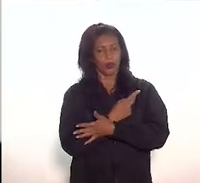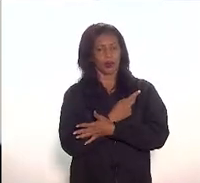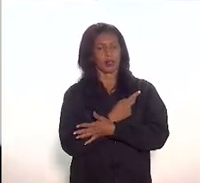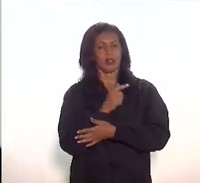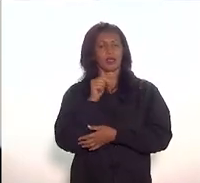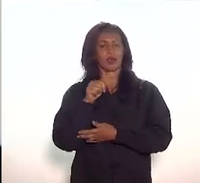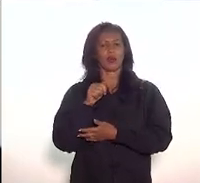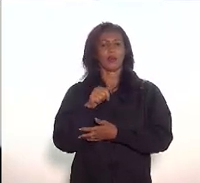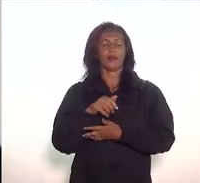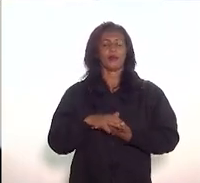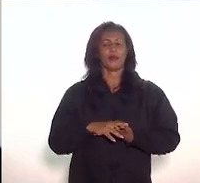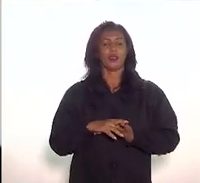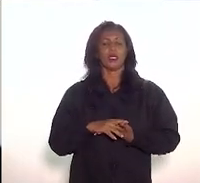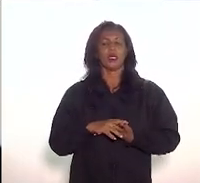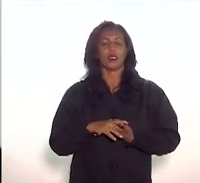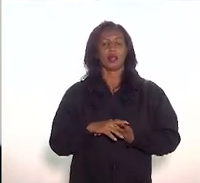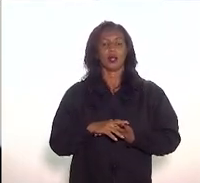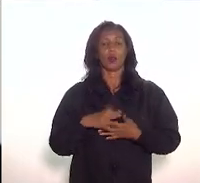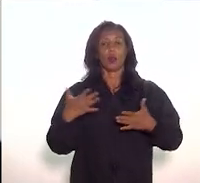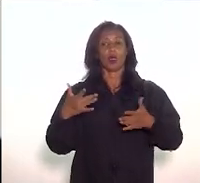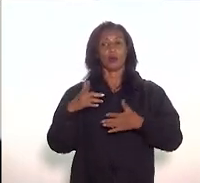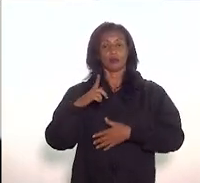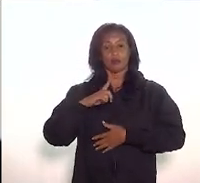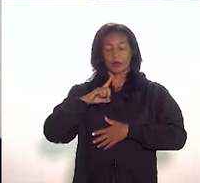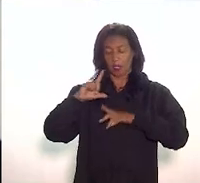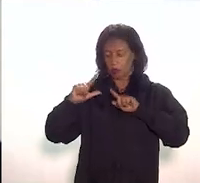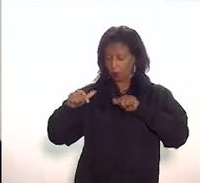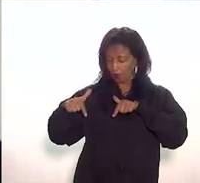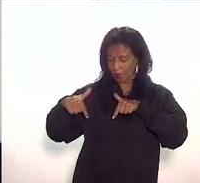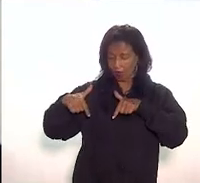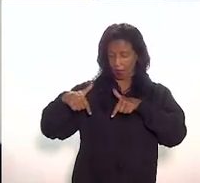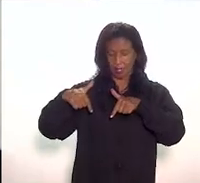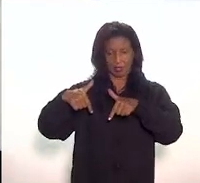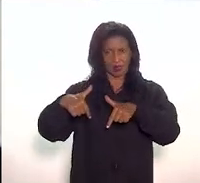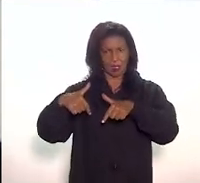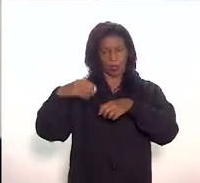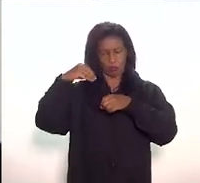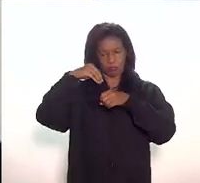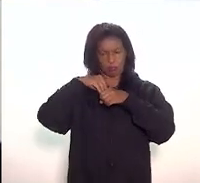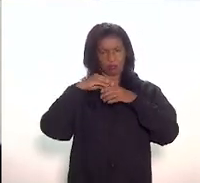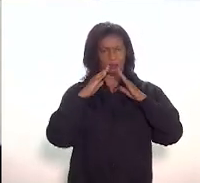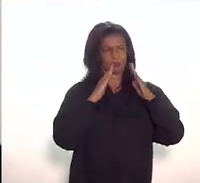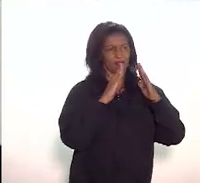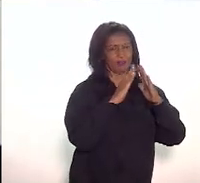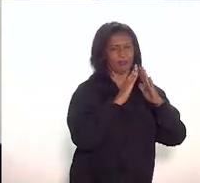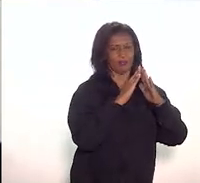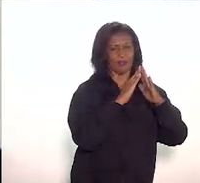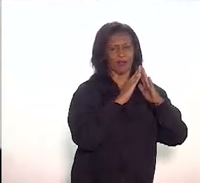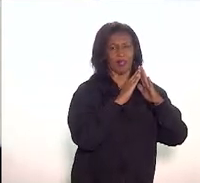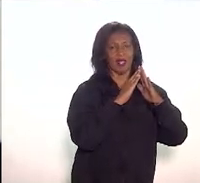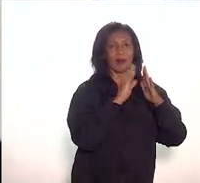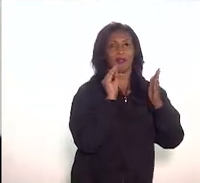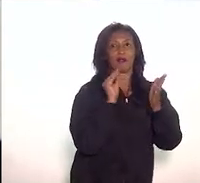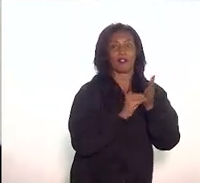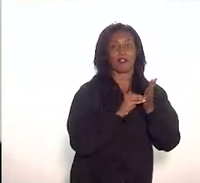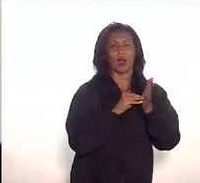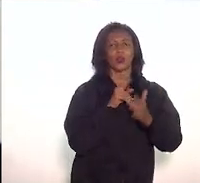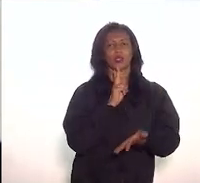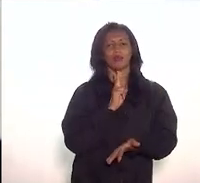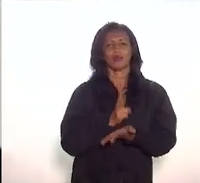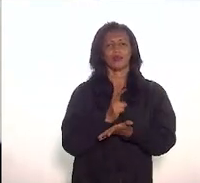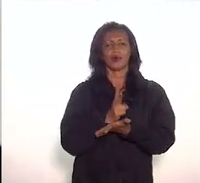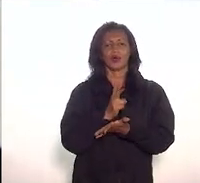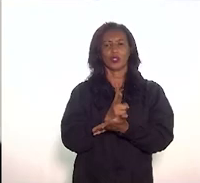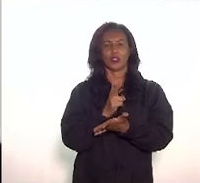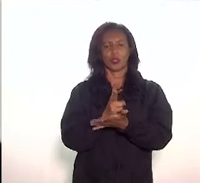em relação a isso, quando você tem uma ação iniciada numa casa parlamentar e você não tem a continuação dentro do